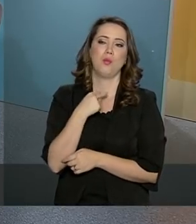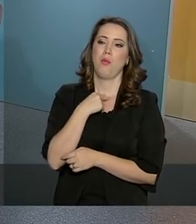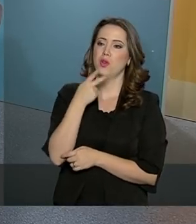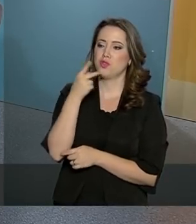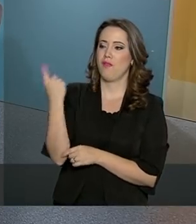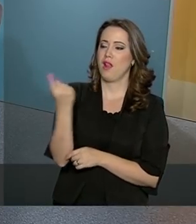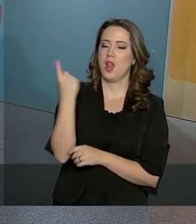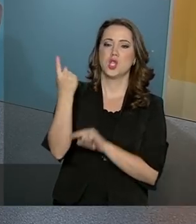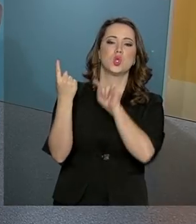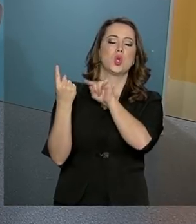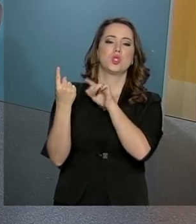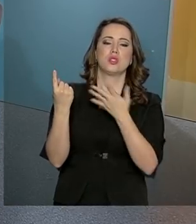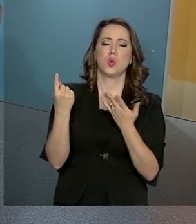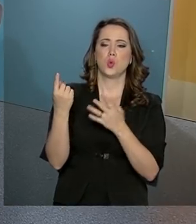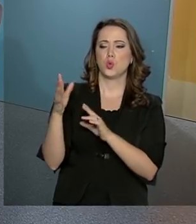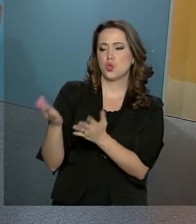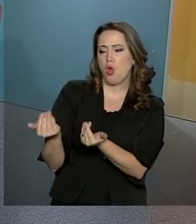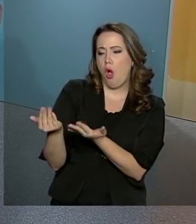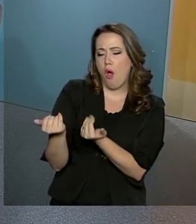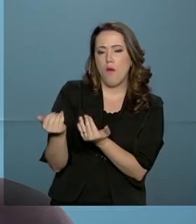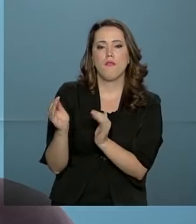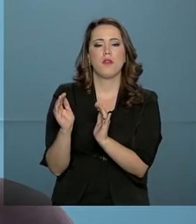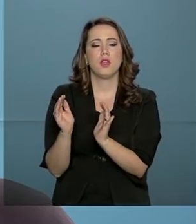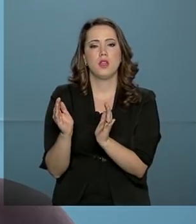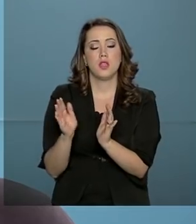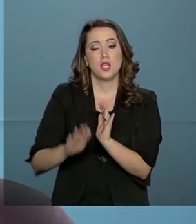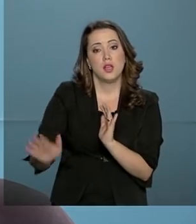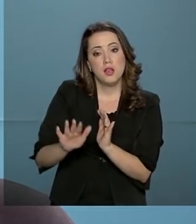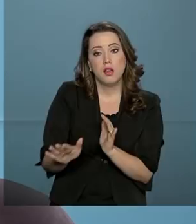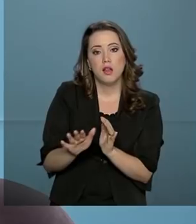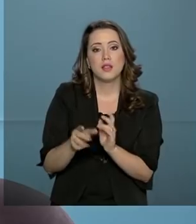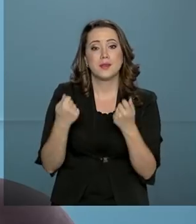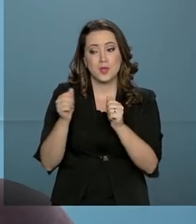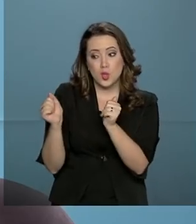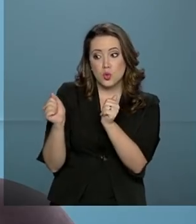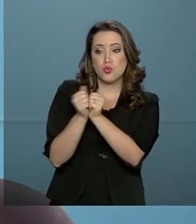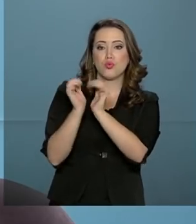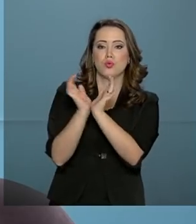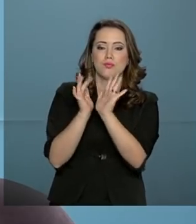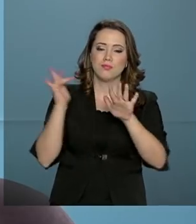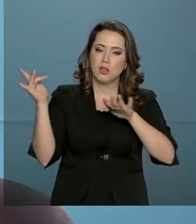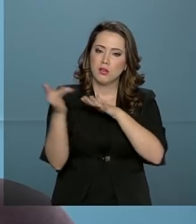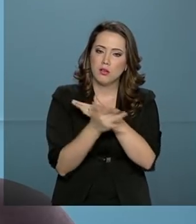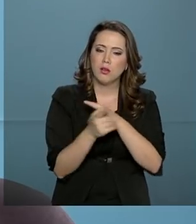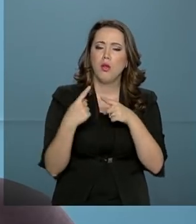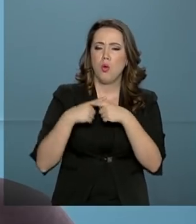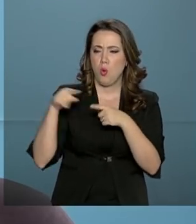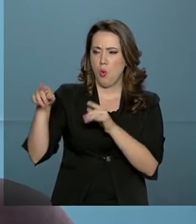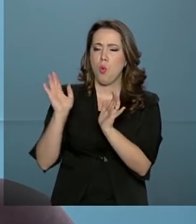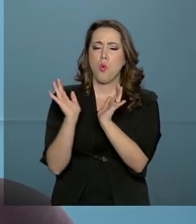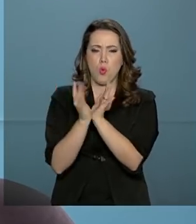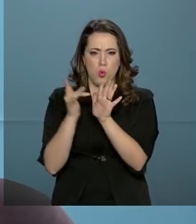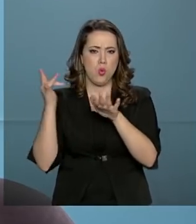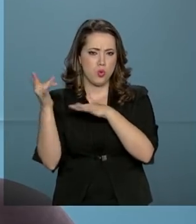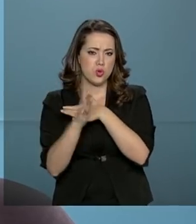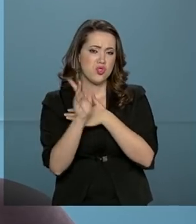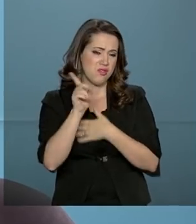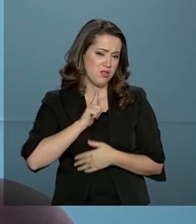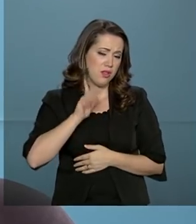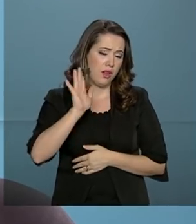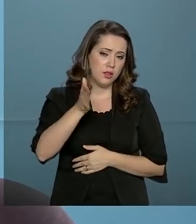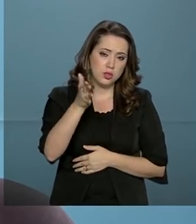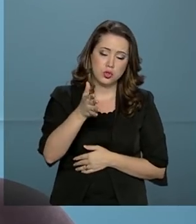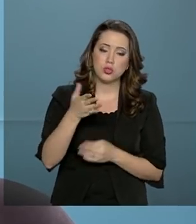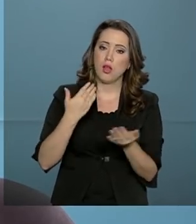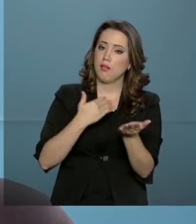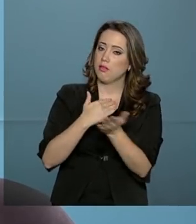estar envolvendo as redes sociais. E eles já têm, inclusive as redes sociais já têm, iniciativas próprias de combate ao